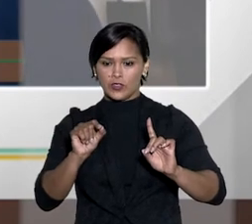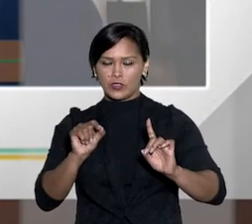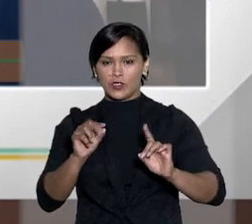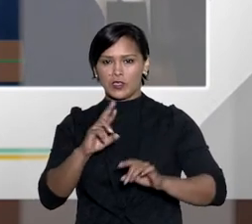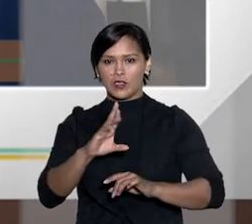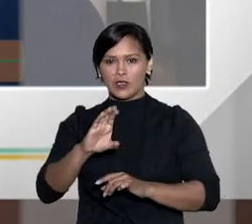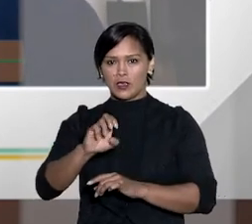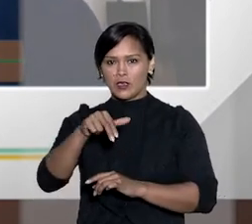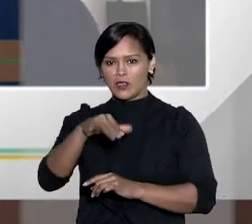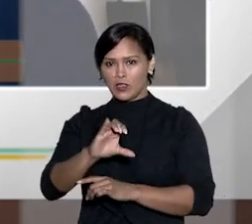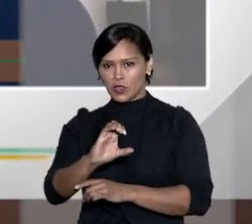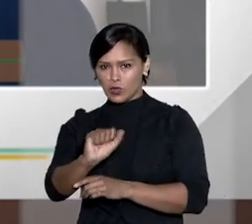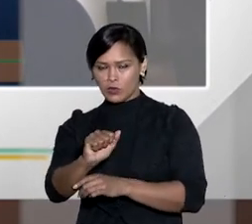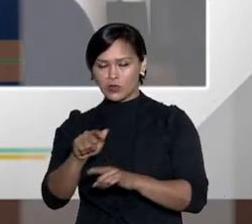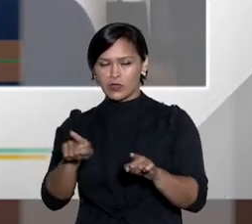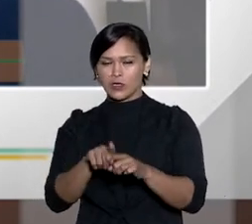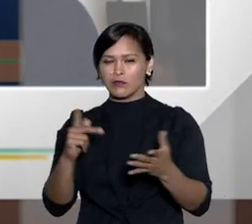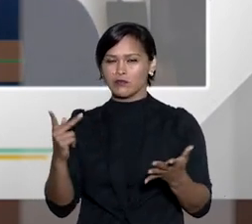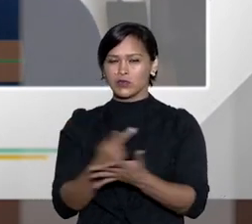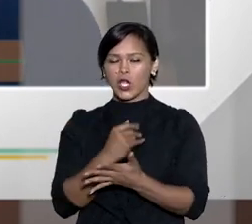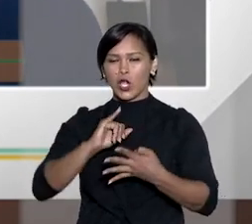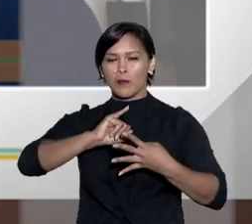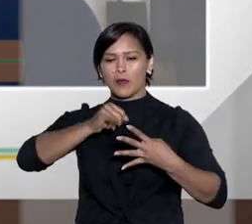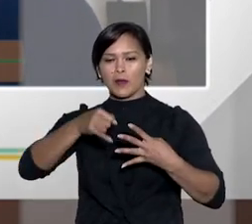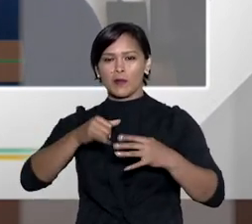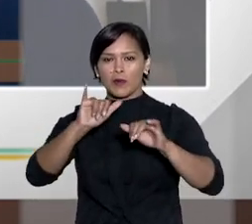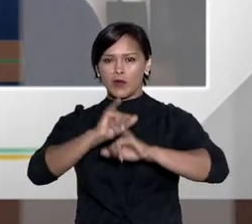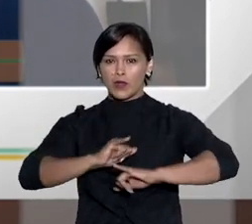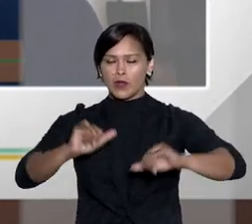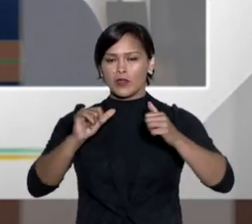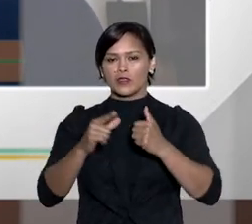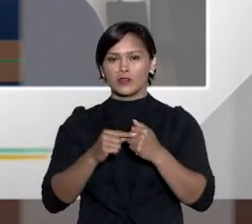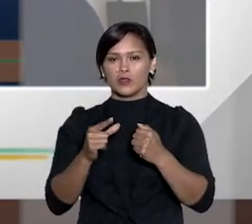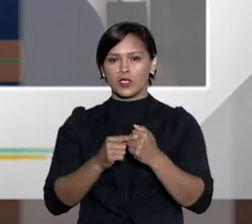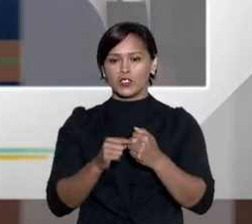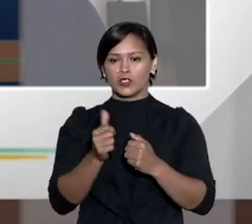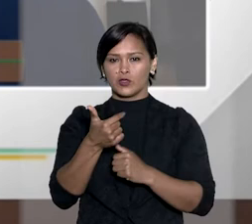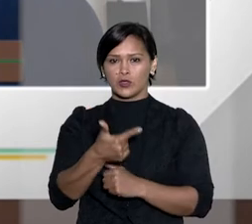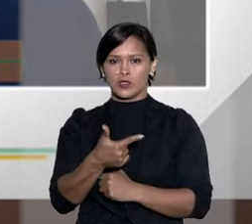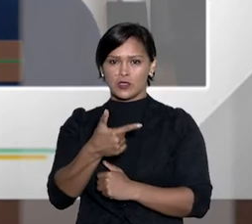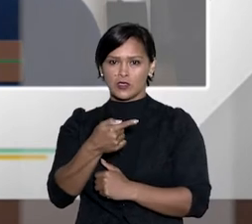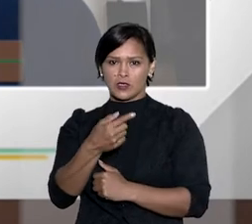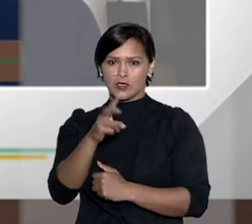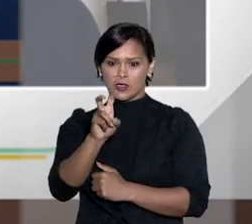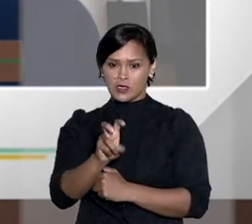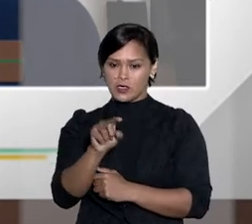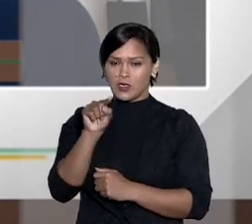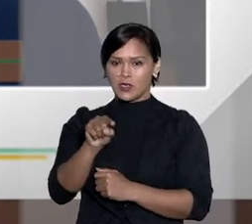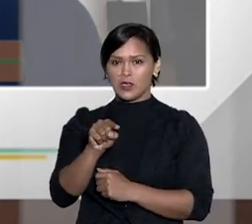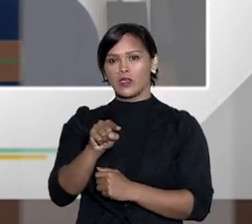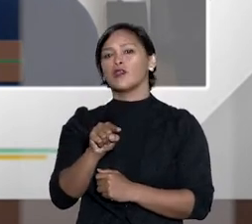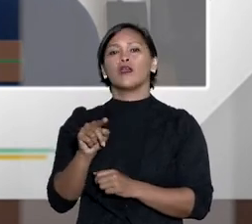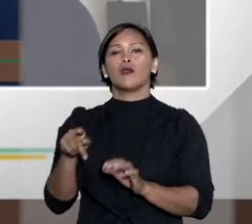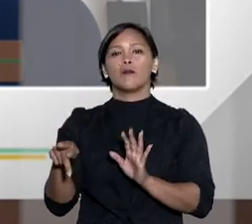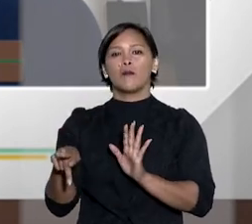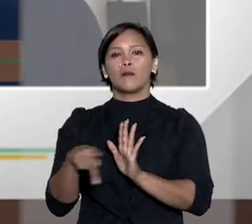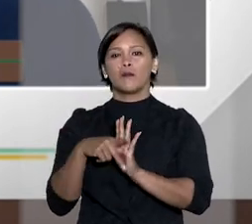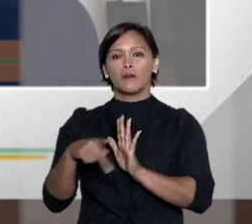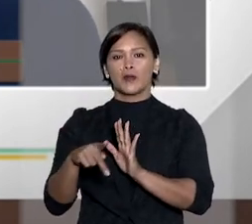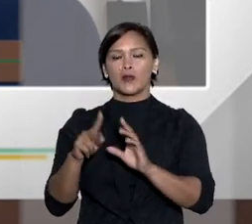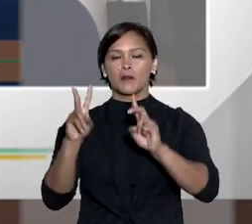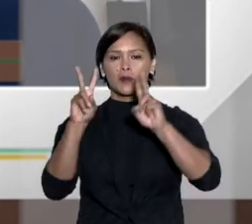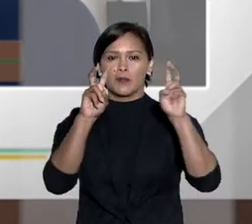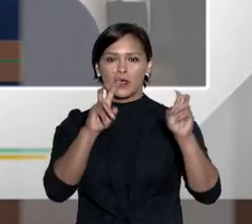essa referida renúncia que ela não ocorre nas hipóteses enunciadas no artigo